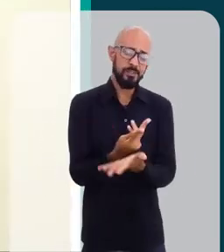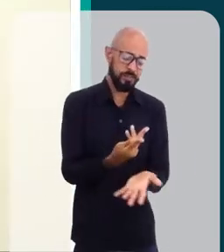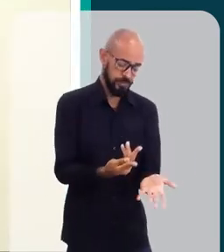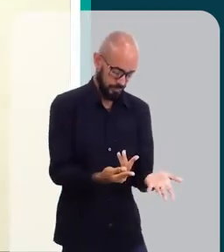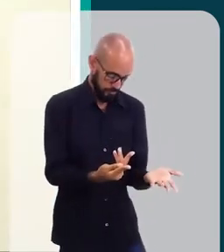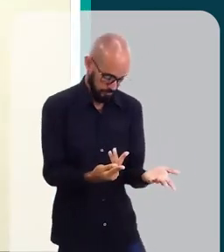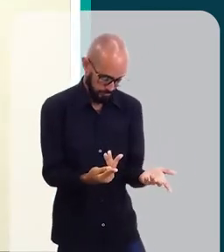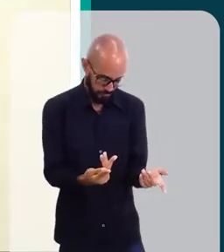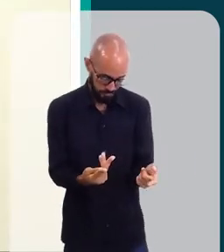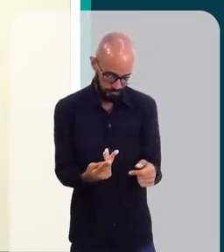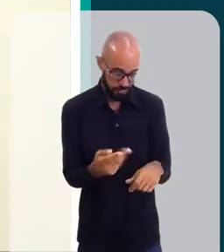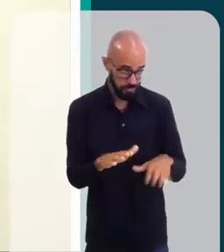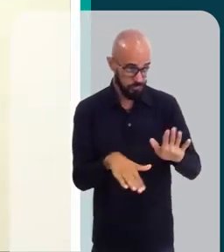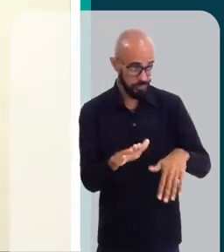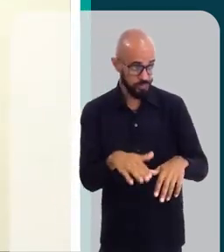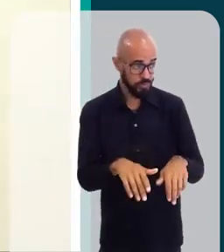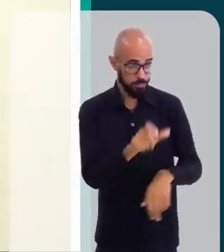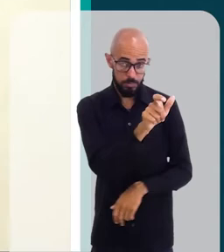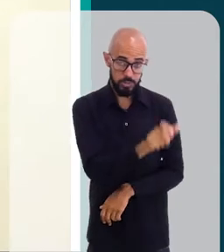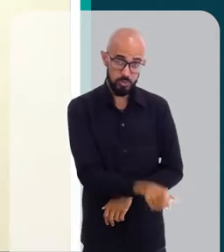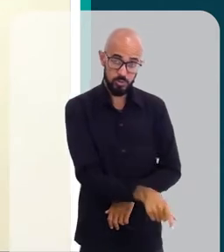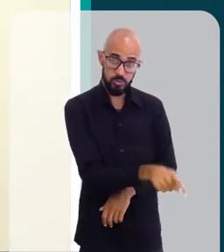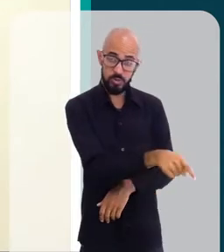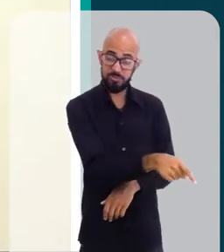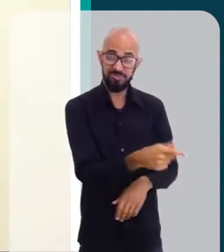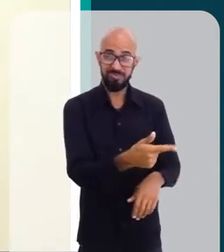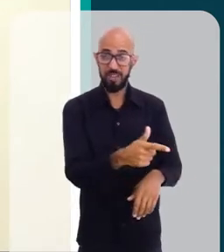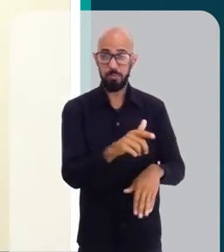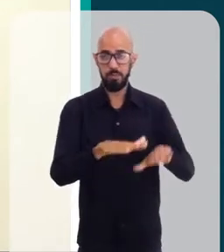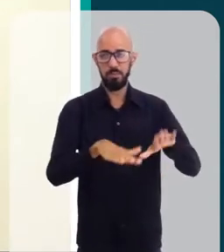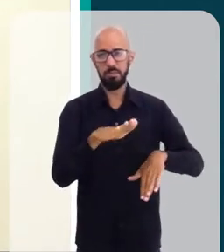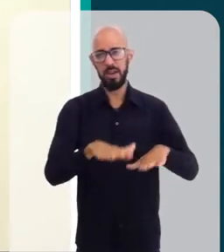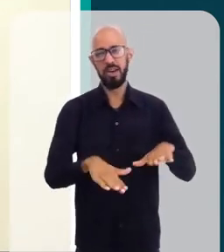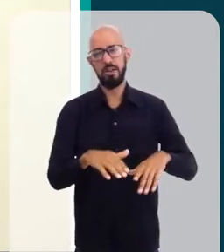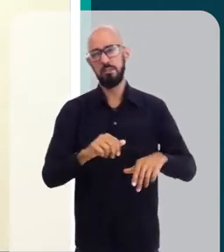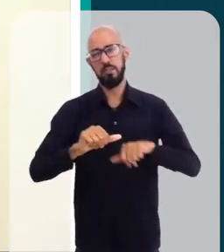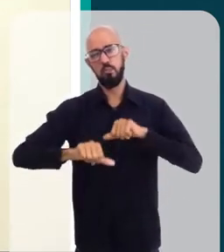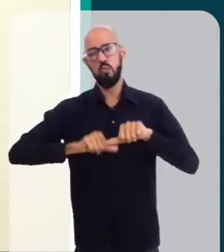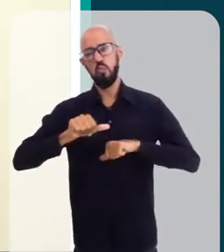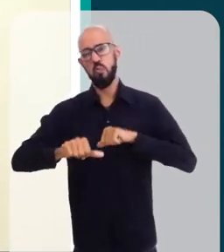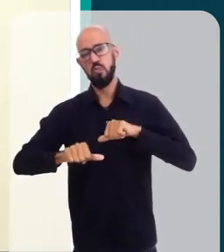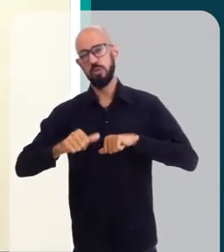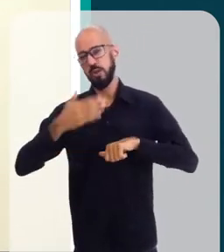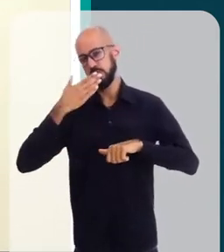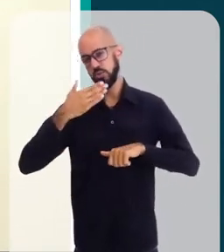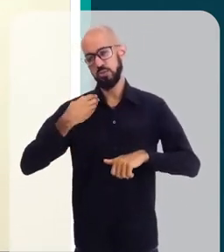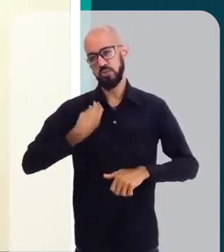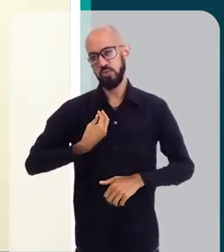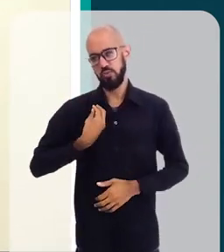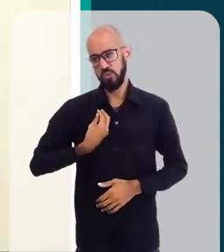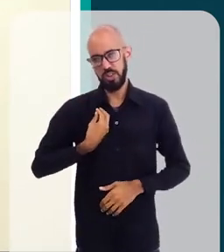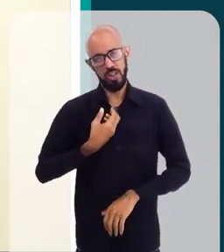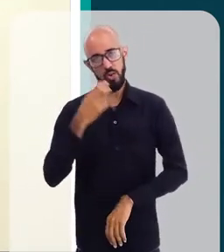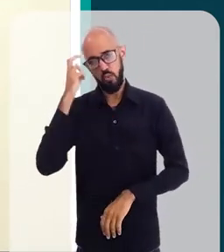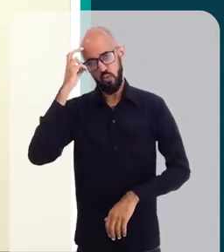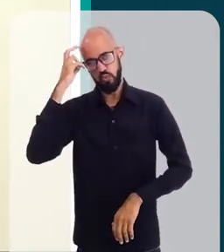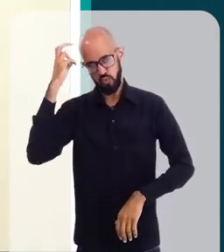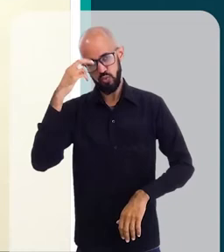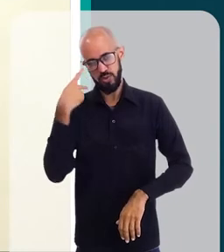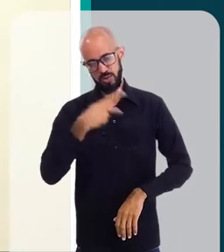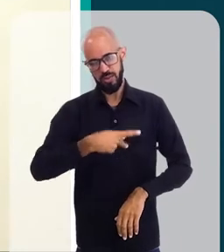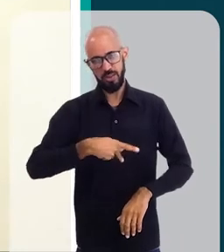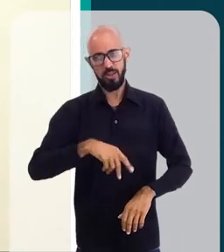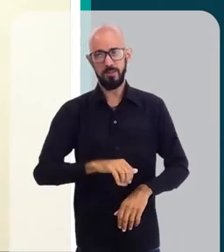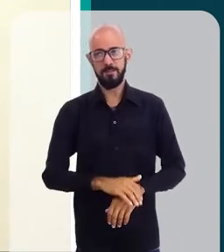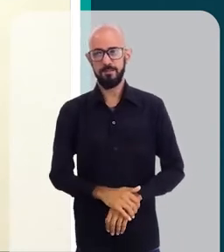aí atendendo a doença, o paciente às vezes não está preparado para modificar o estilo de vida dele e aprender a